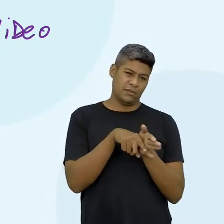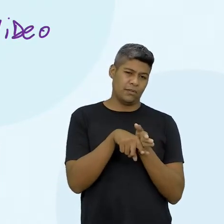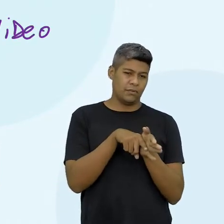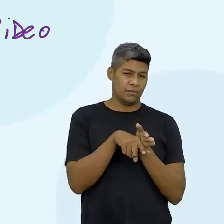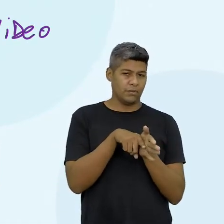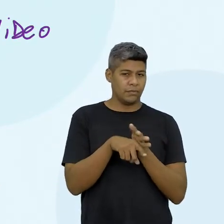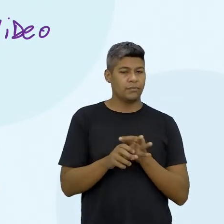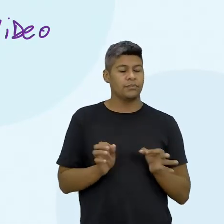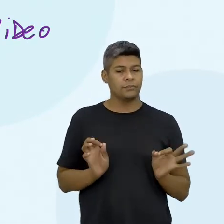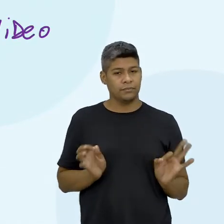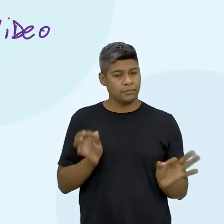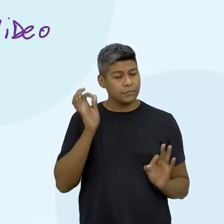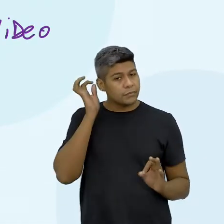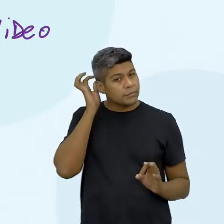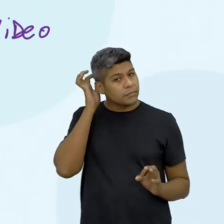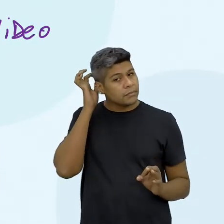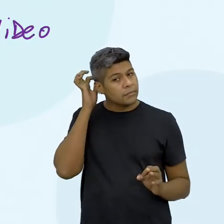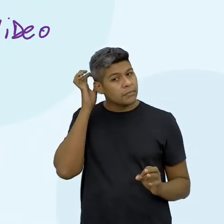Sobre